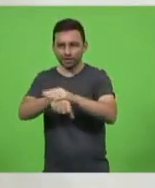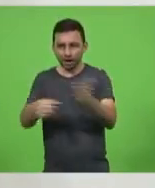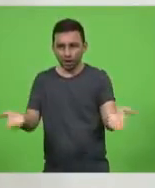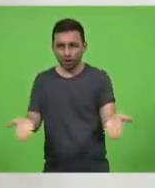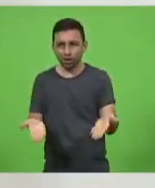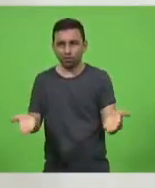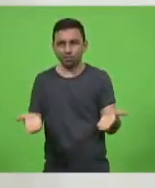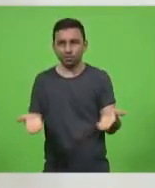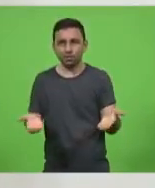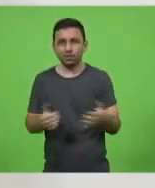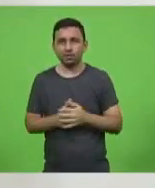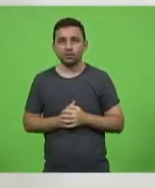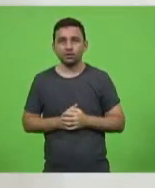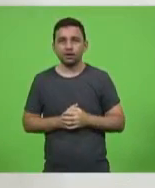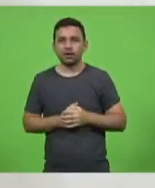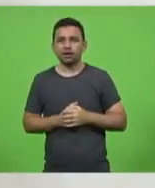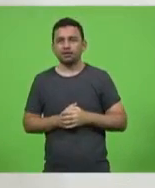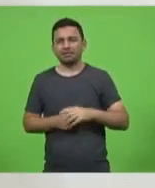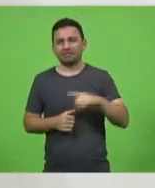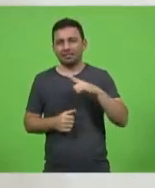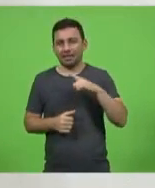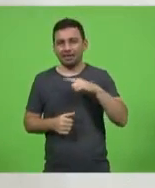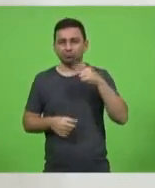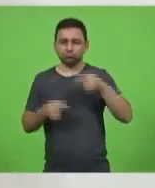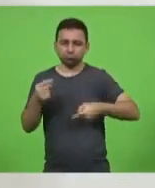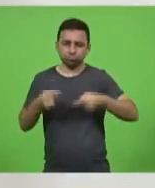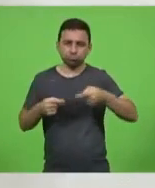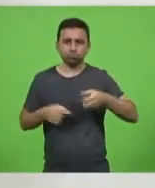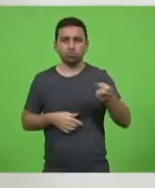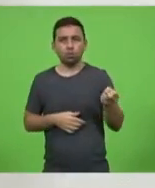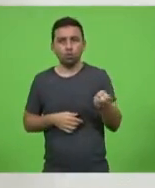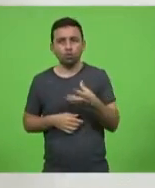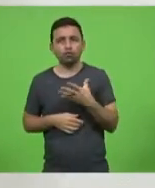que é polêmico, é novo ainda,